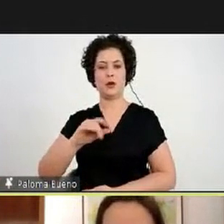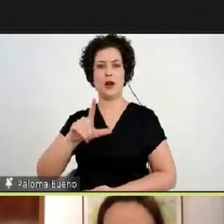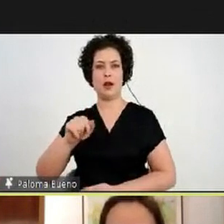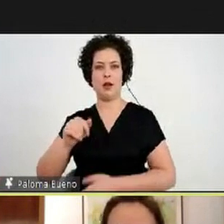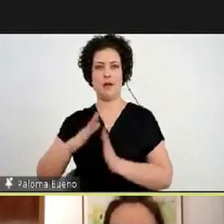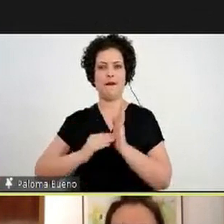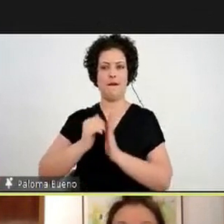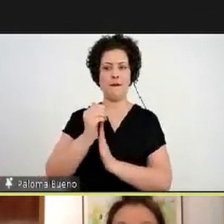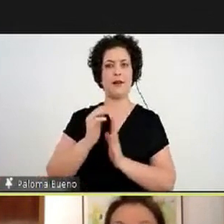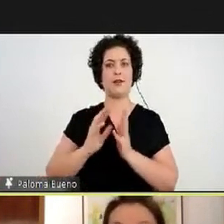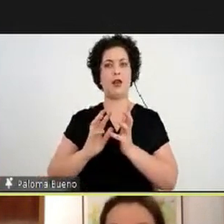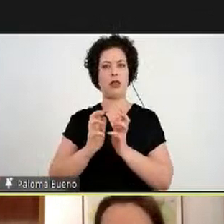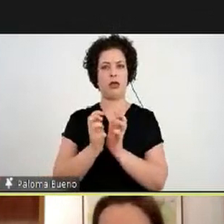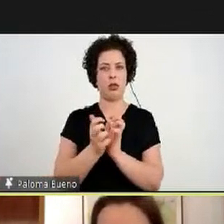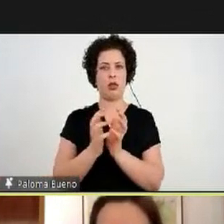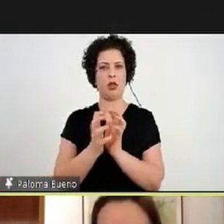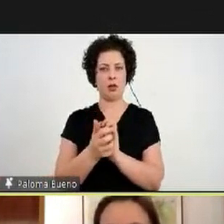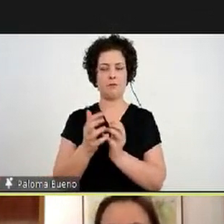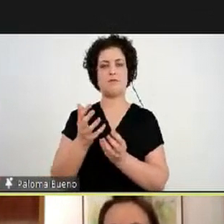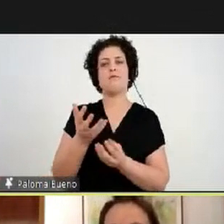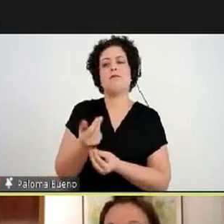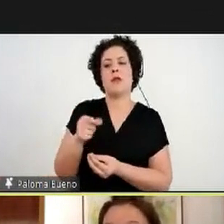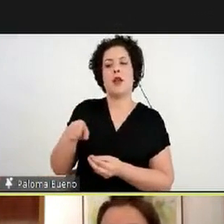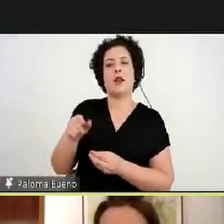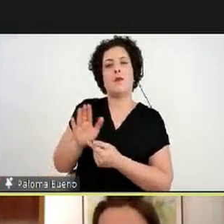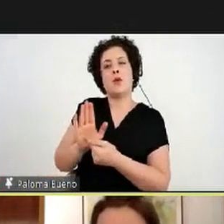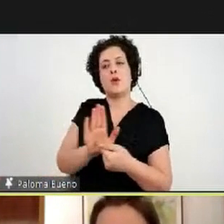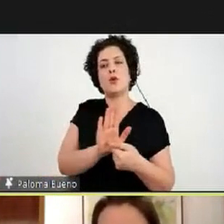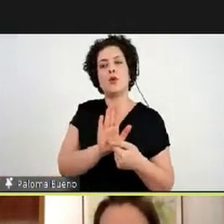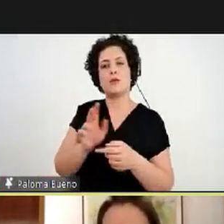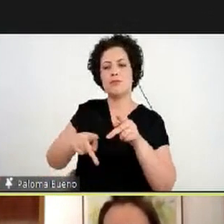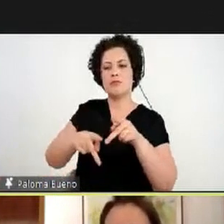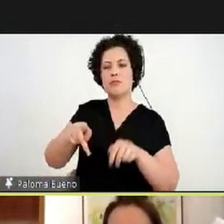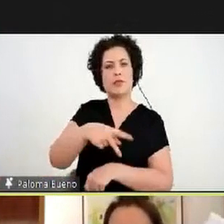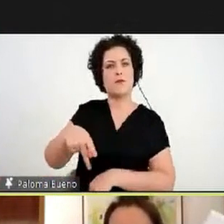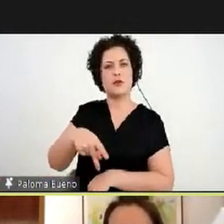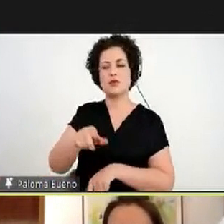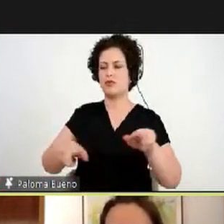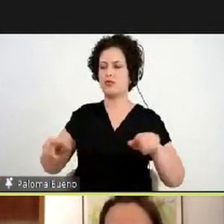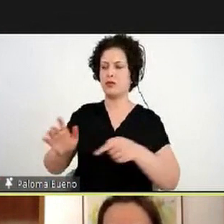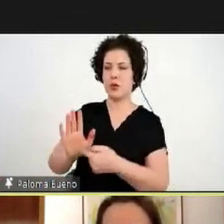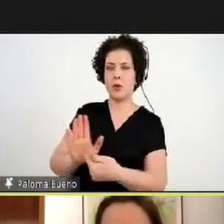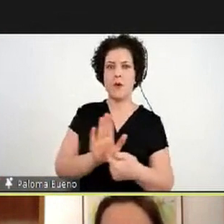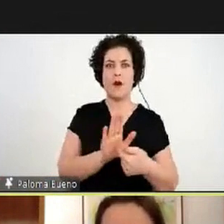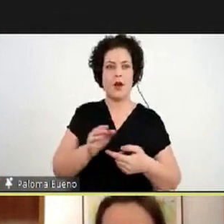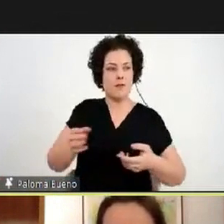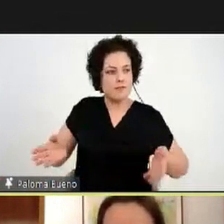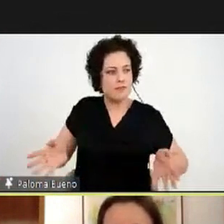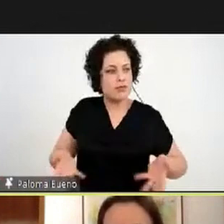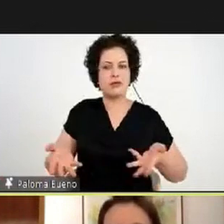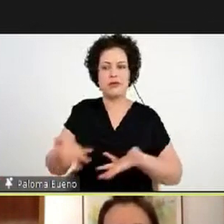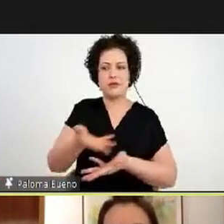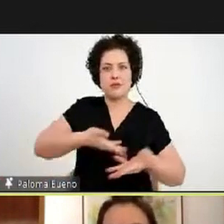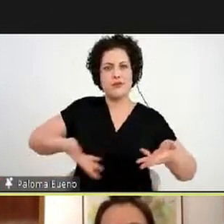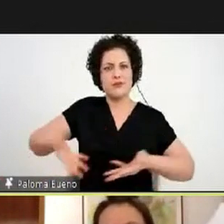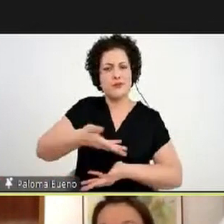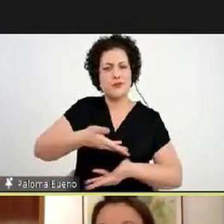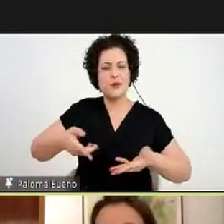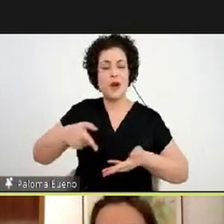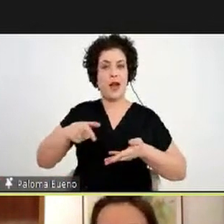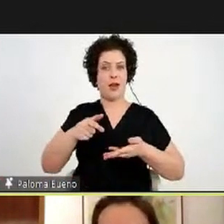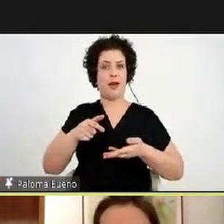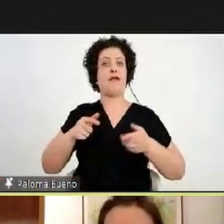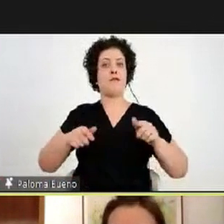ele apresenta a sua Operação Tutóia para os professores, e isso gera uma conversa muito interessante, a obra é um registro